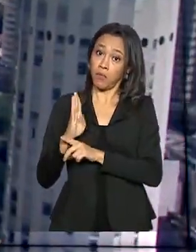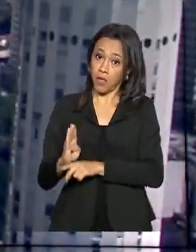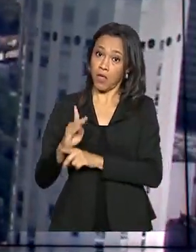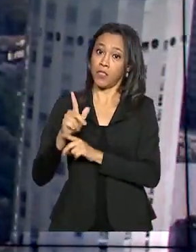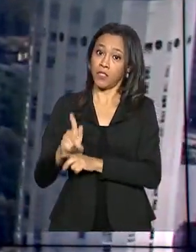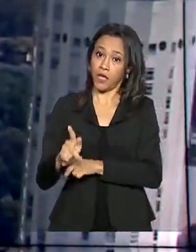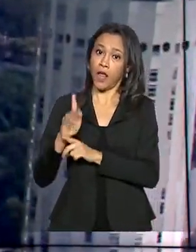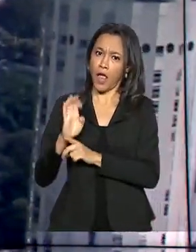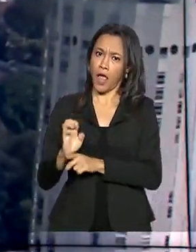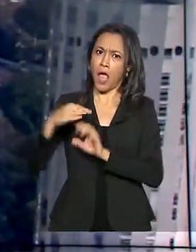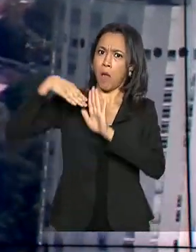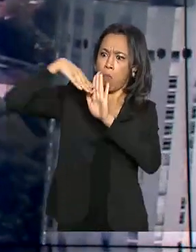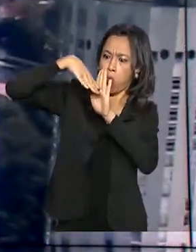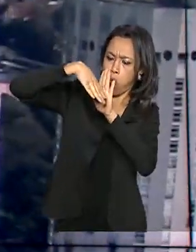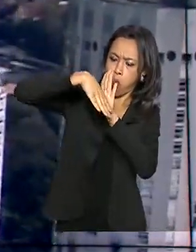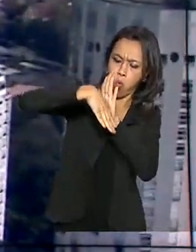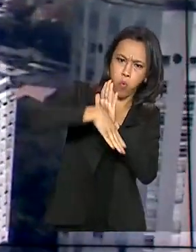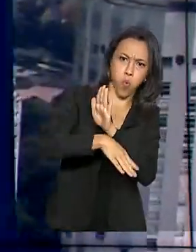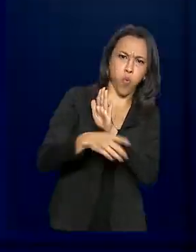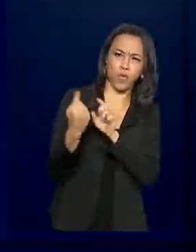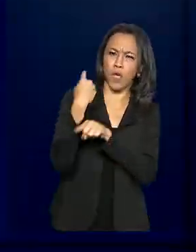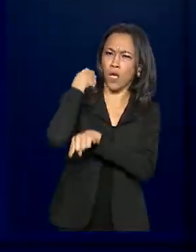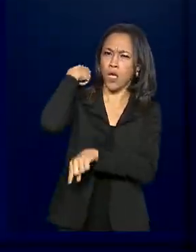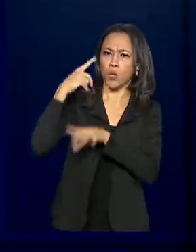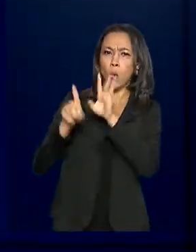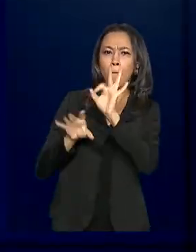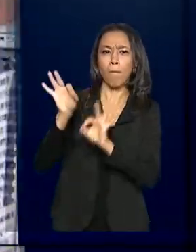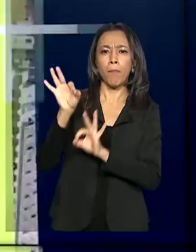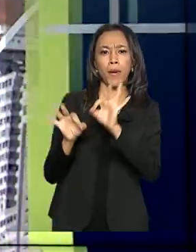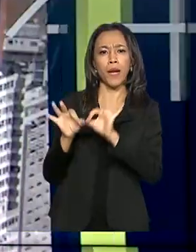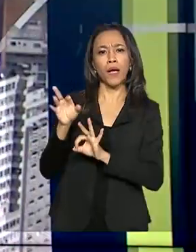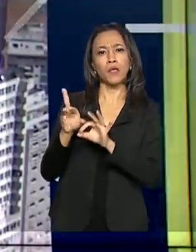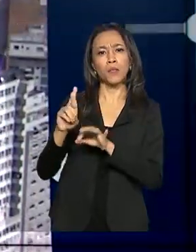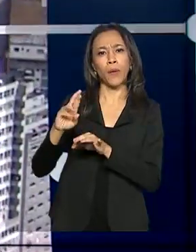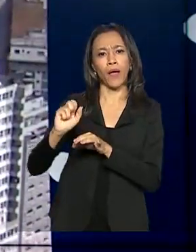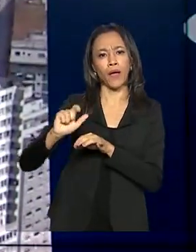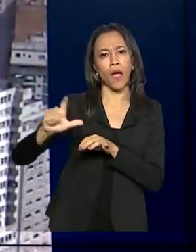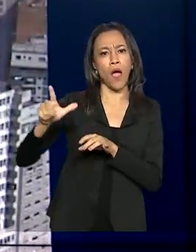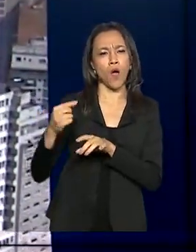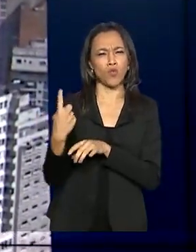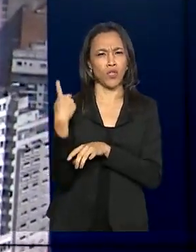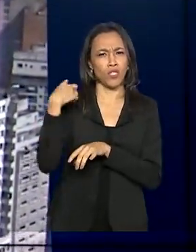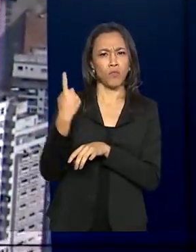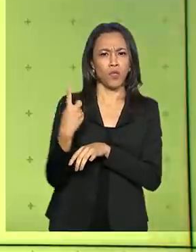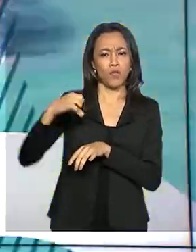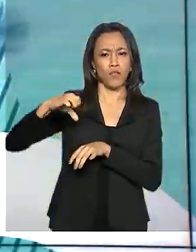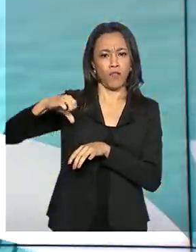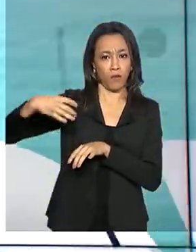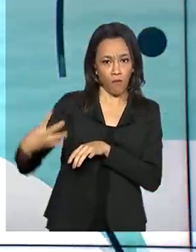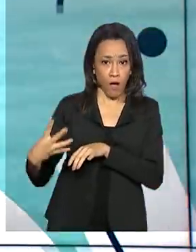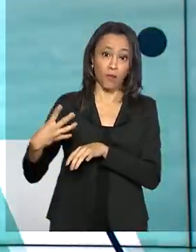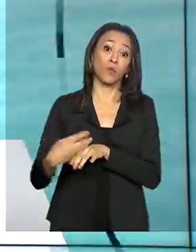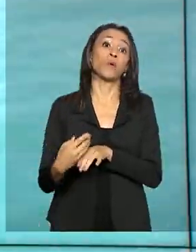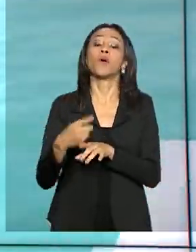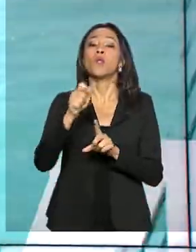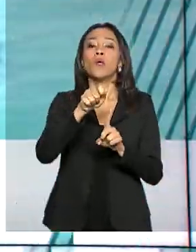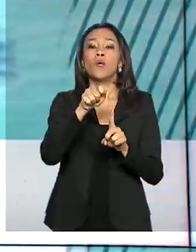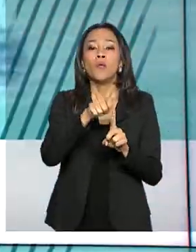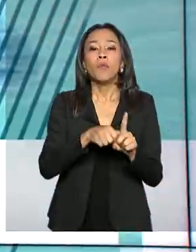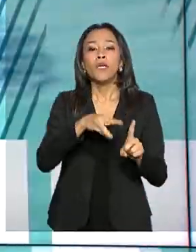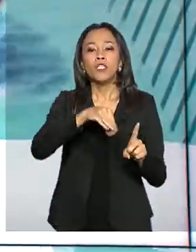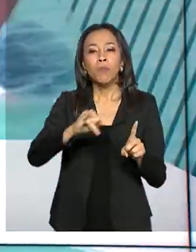deflação desde o início do Plano Real, em 1994. Em maio do ano passado, a taxa foi de 0